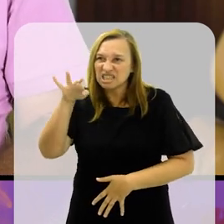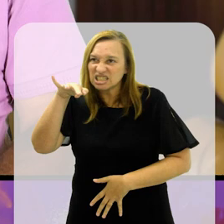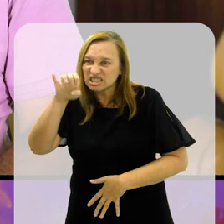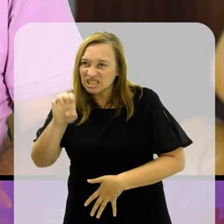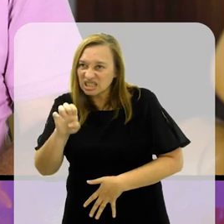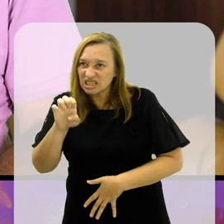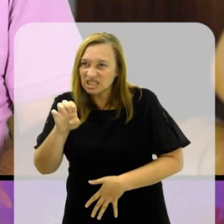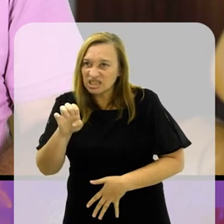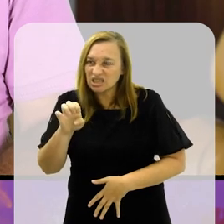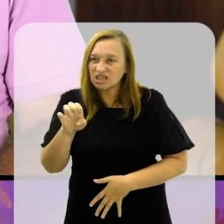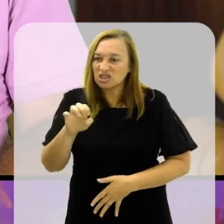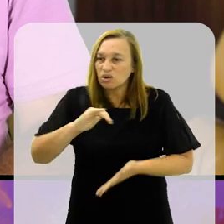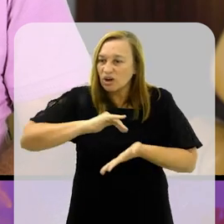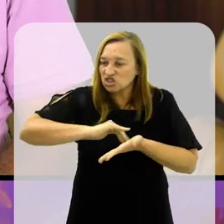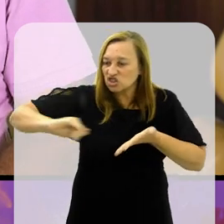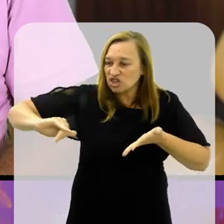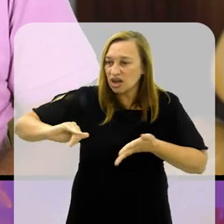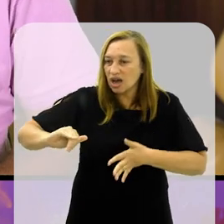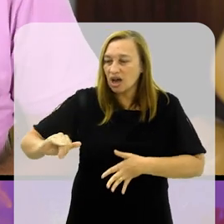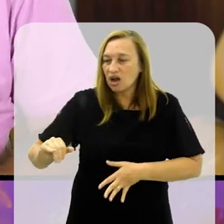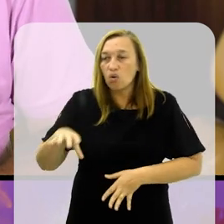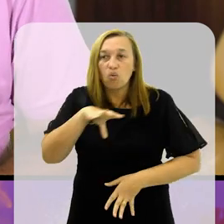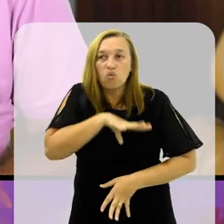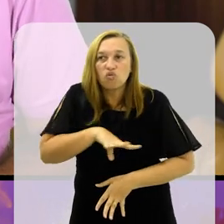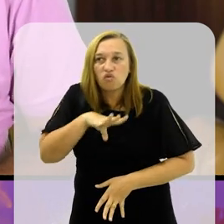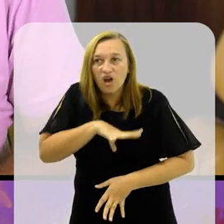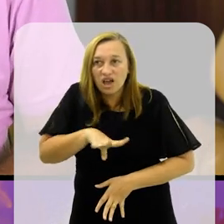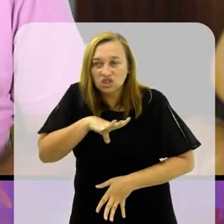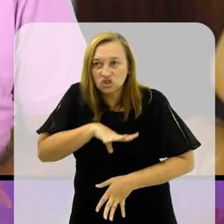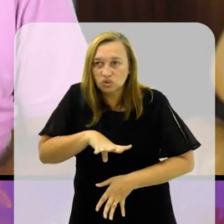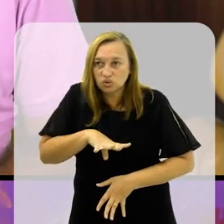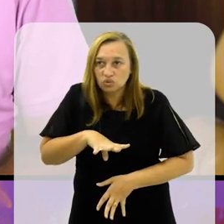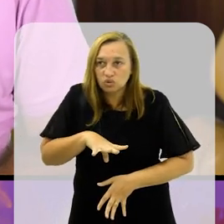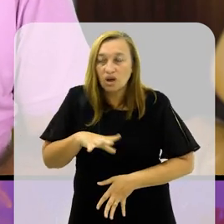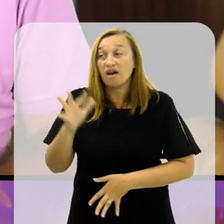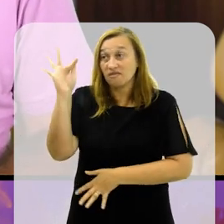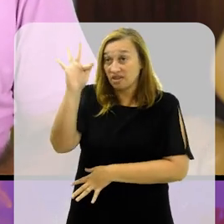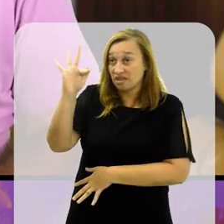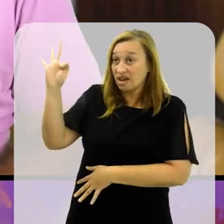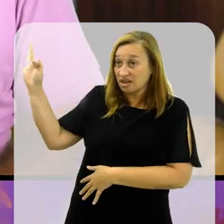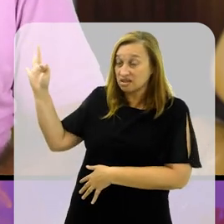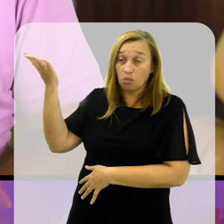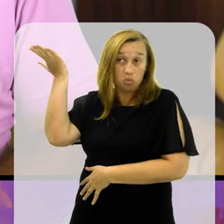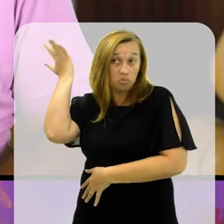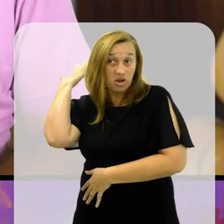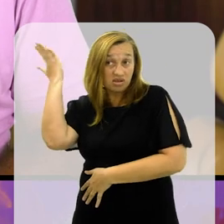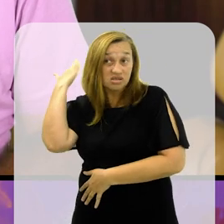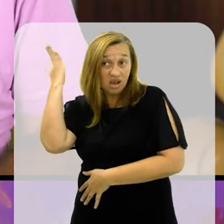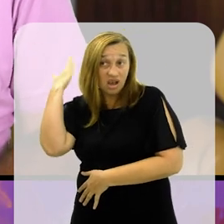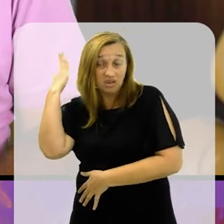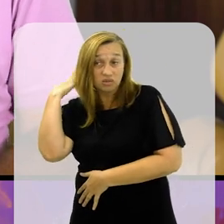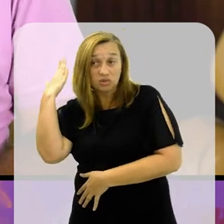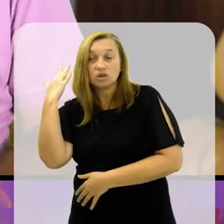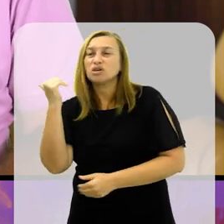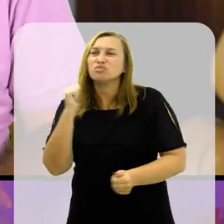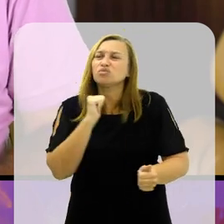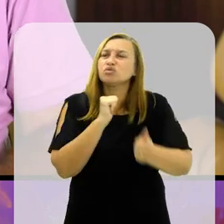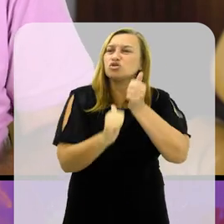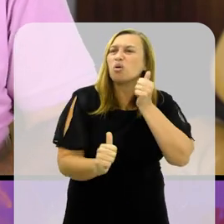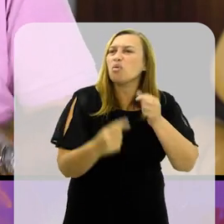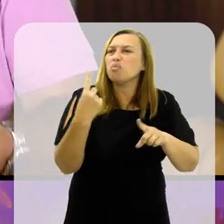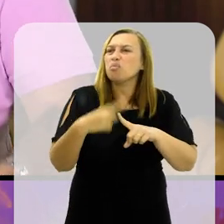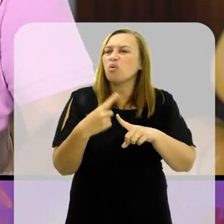a renunciar, chegou a tirar o Vasco, quer dizer, no caso, quem tirou foi a federação, à época, do